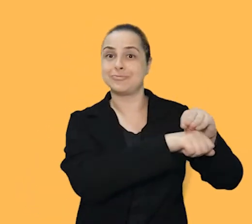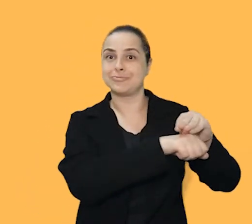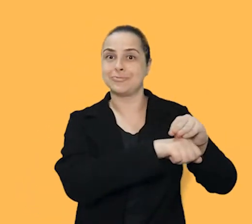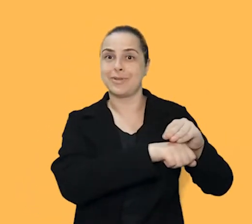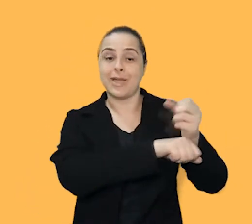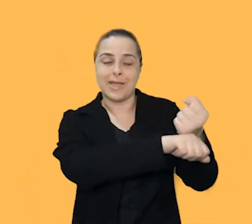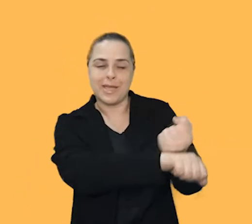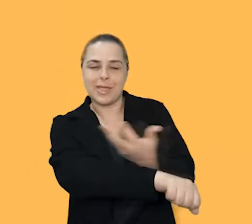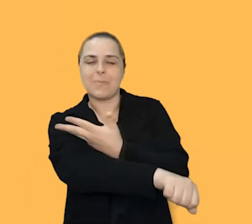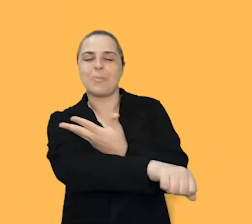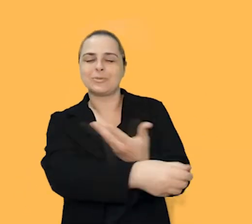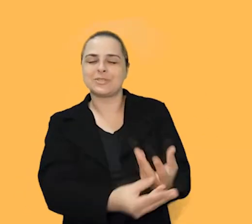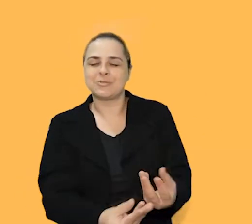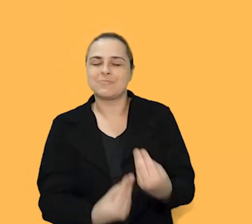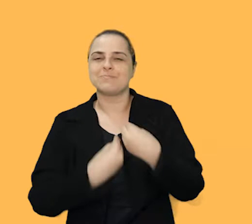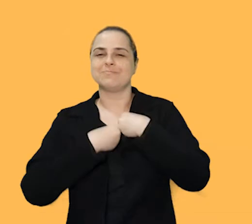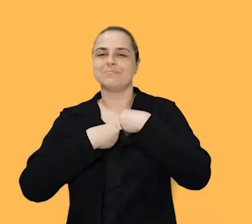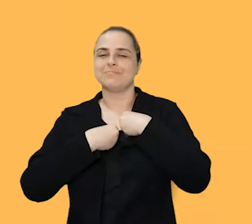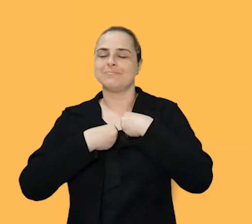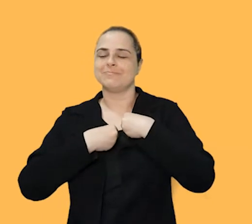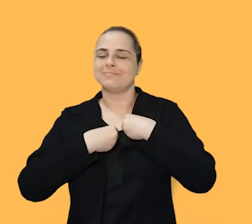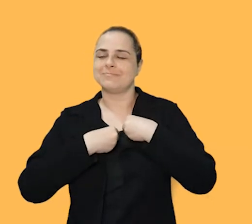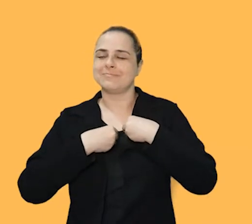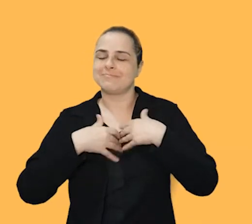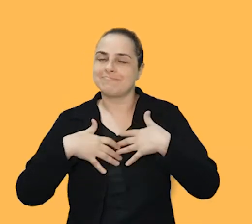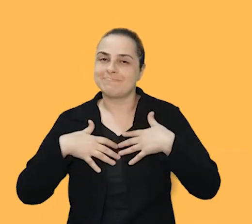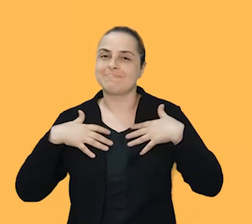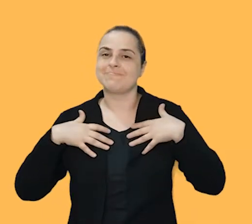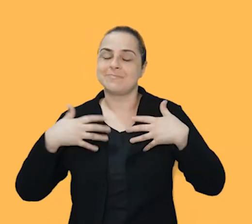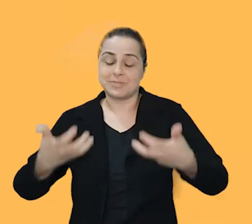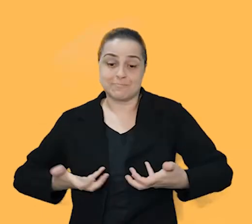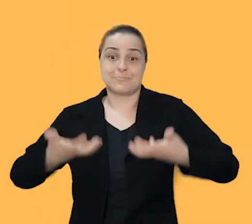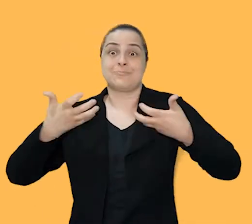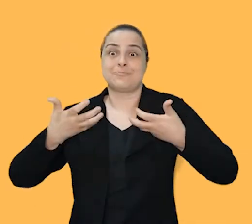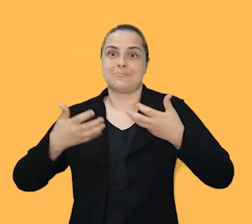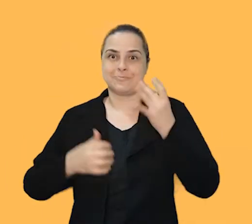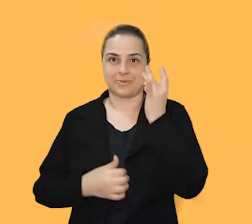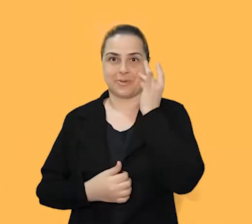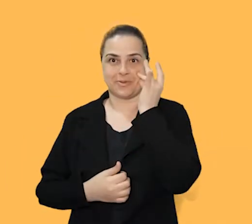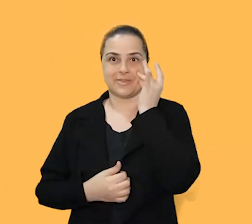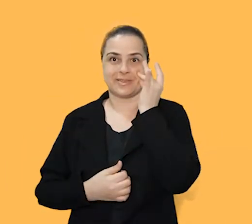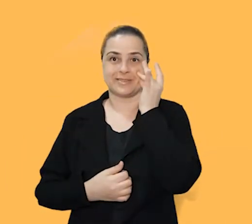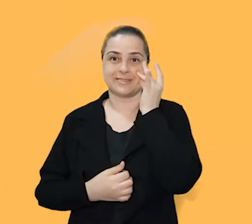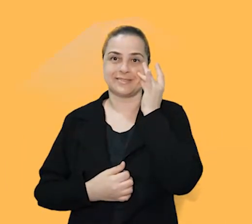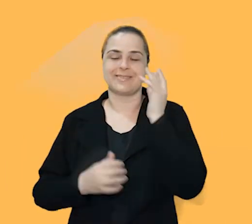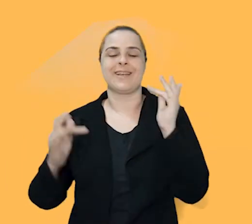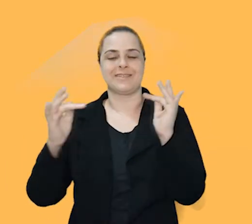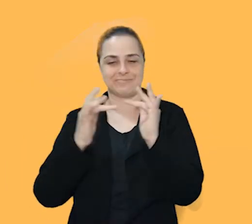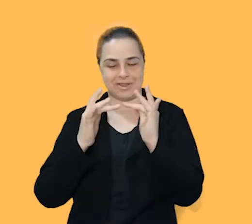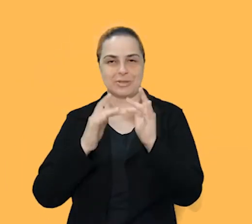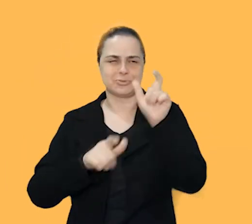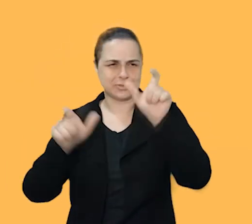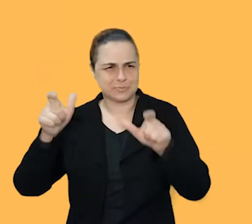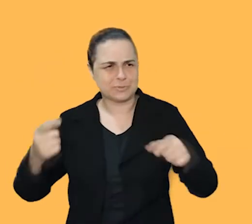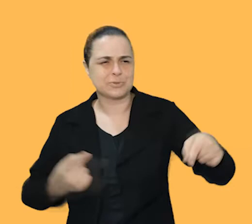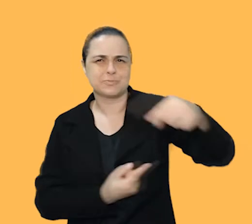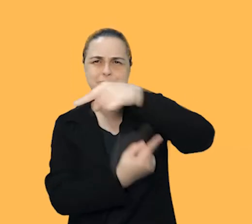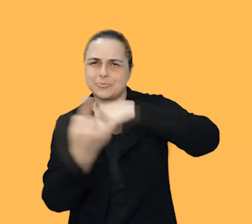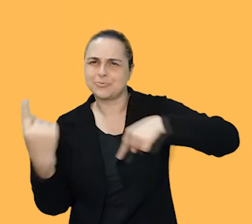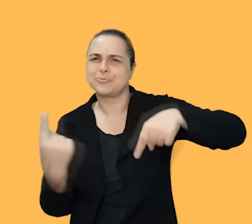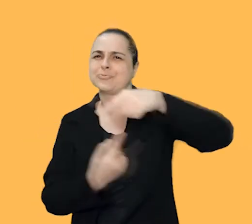humaniza a gente. Então, obviamente, quando a gente permite que as emoções estejam ali nas nossas relações,